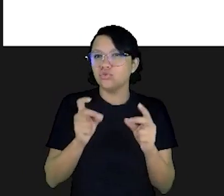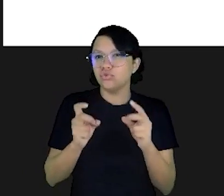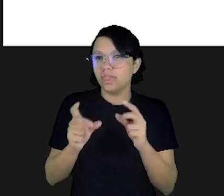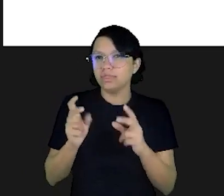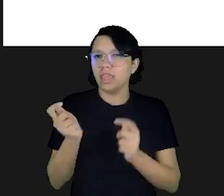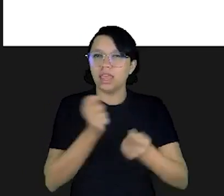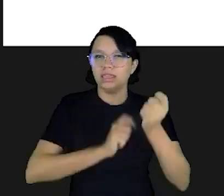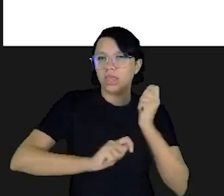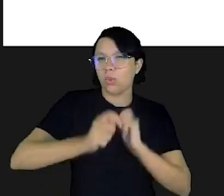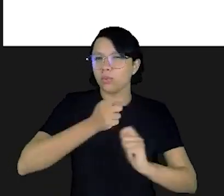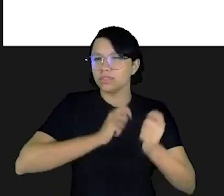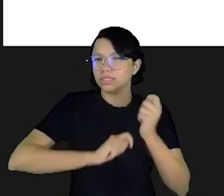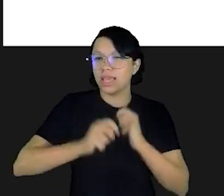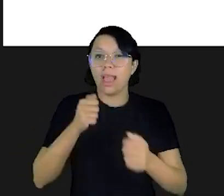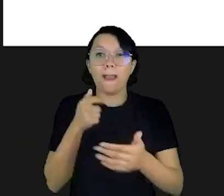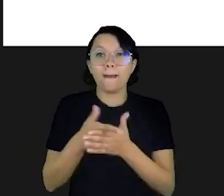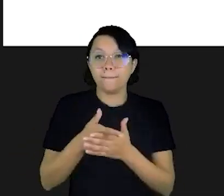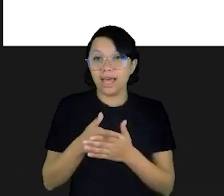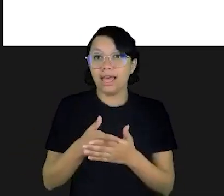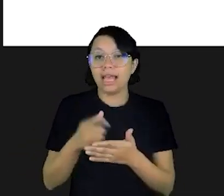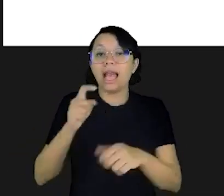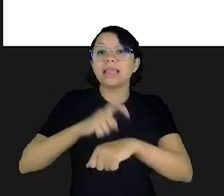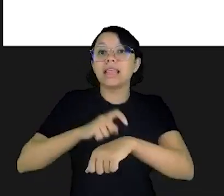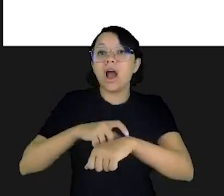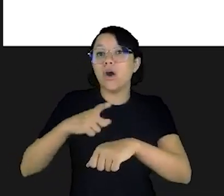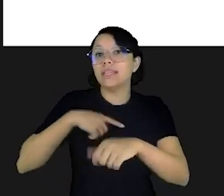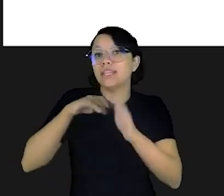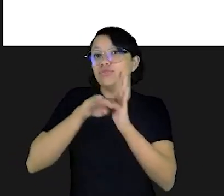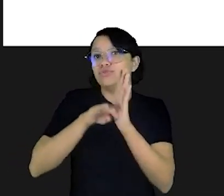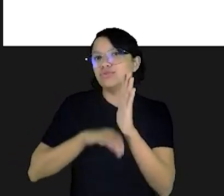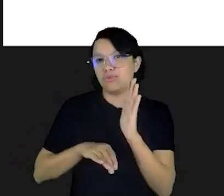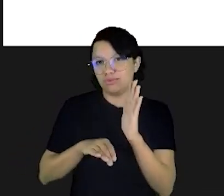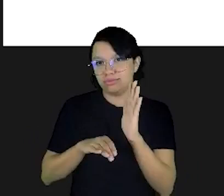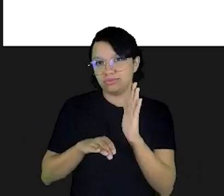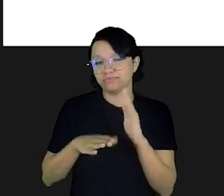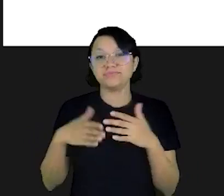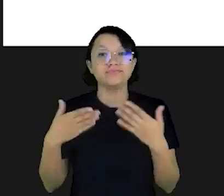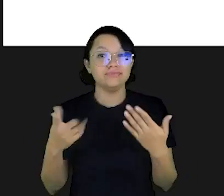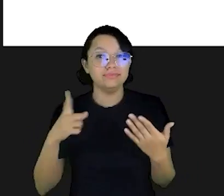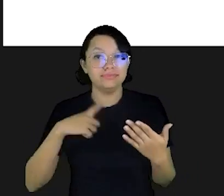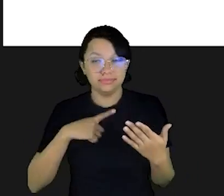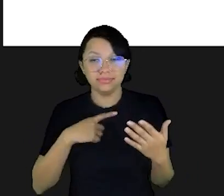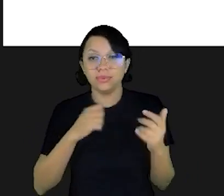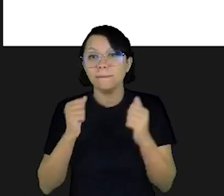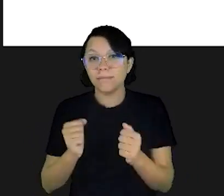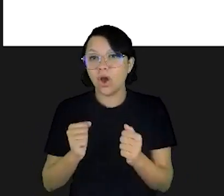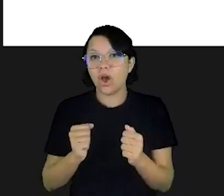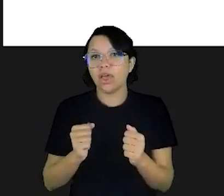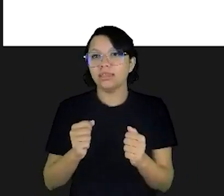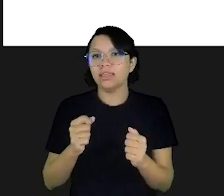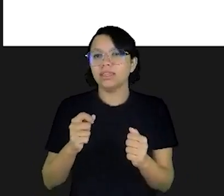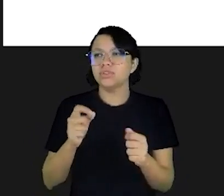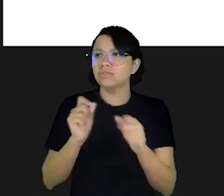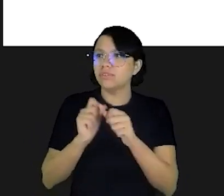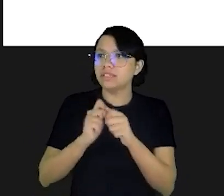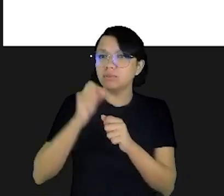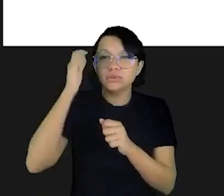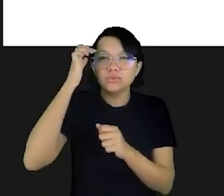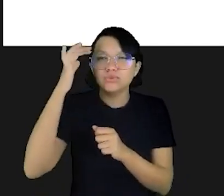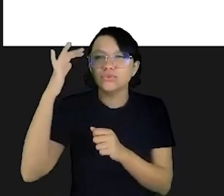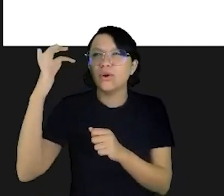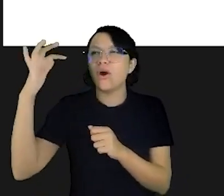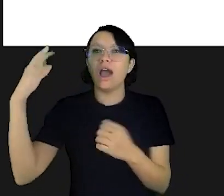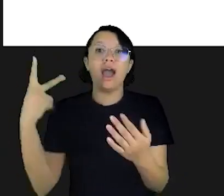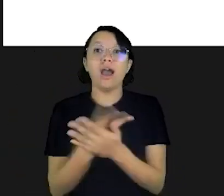oferecer, pagar à vista e, com isso, obter descontos. E ainda, para o poder de concretizar os seus sonhos, você